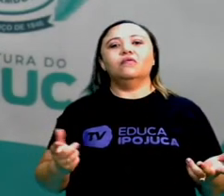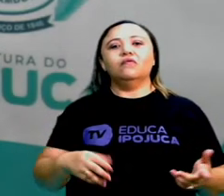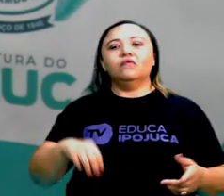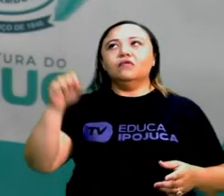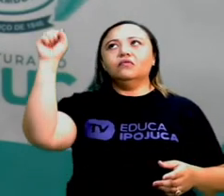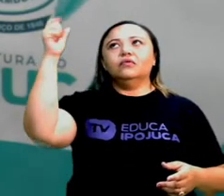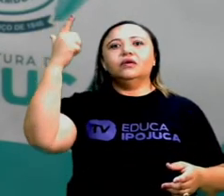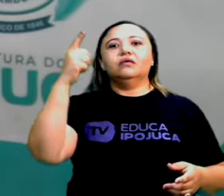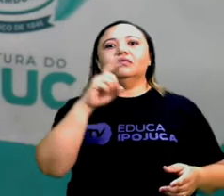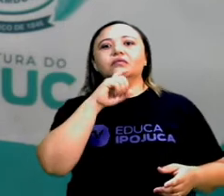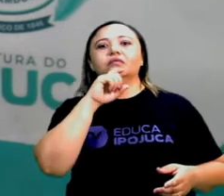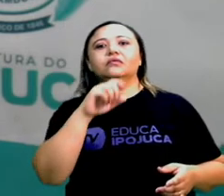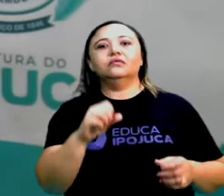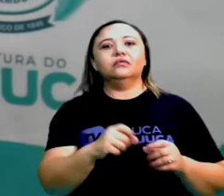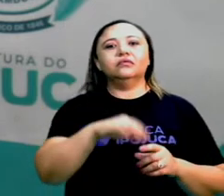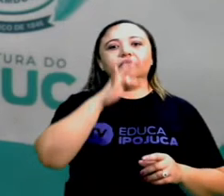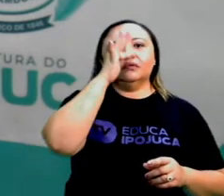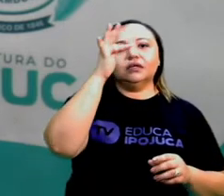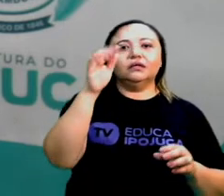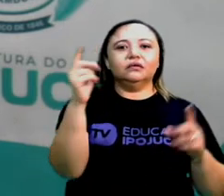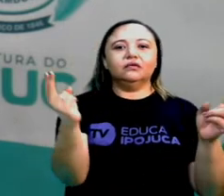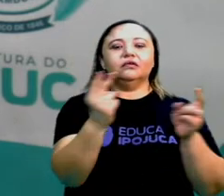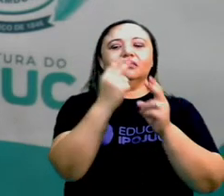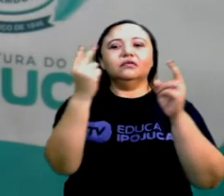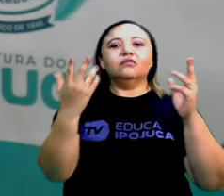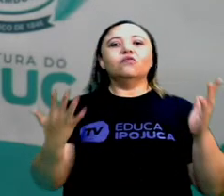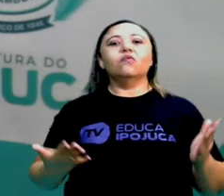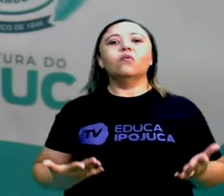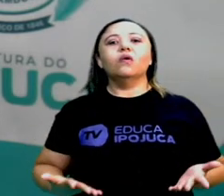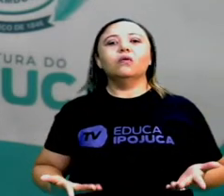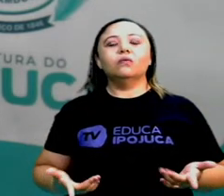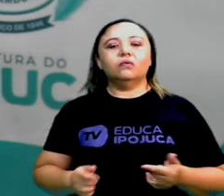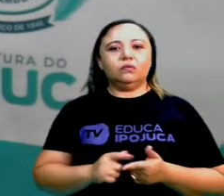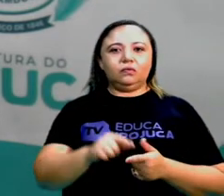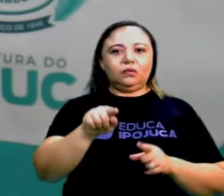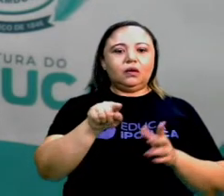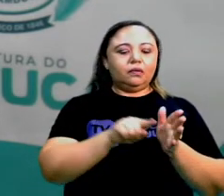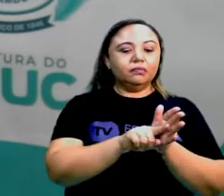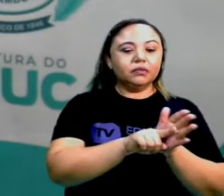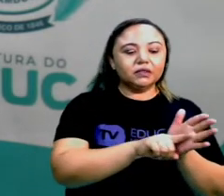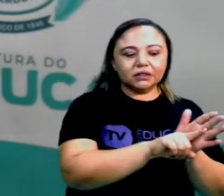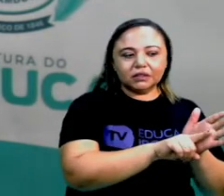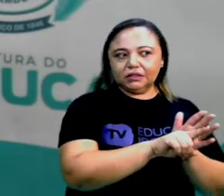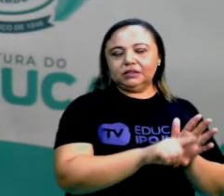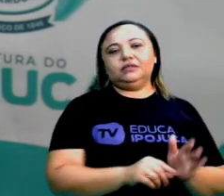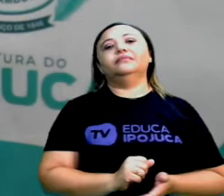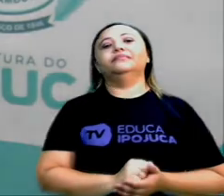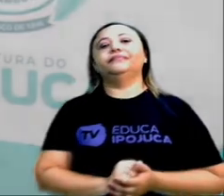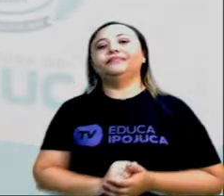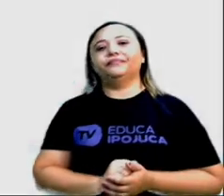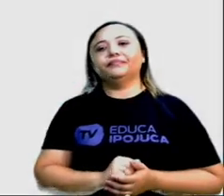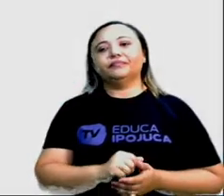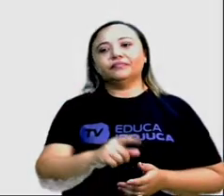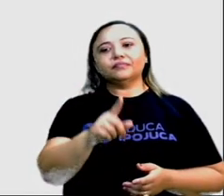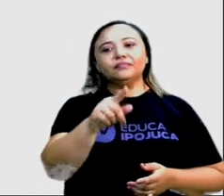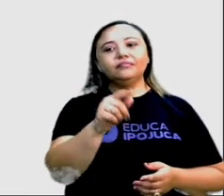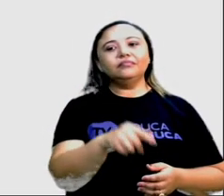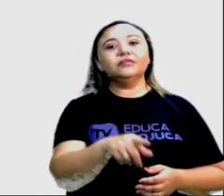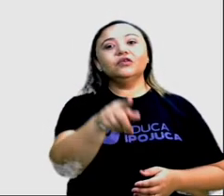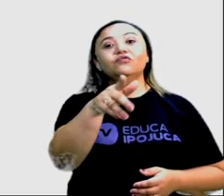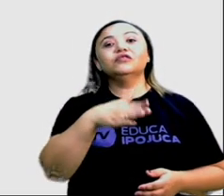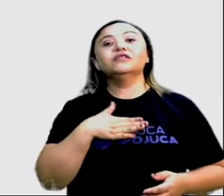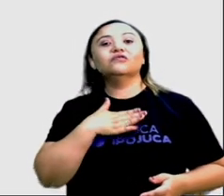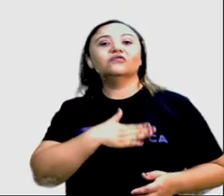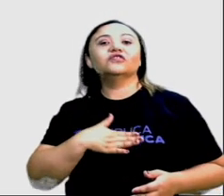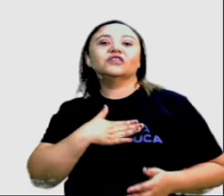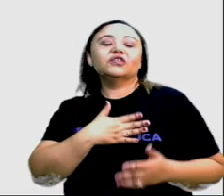inverno ou na primavera? Qual é a estação do ano que a gente está agora? Pesquisa aí pra tia, pra gente saber. Qual é a estação do ano que